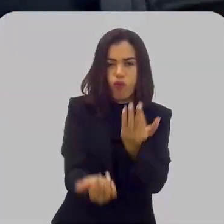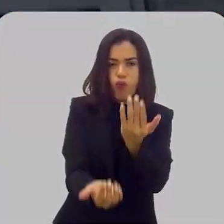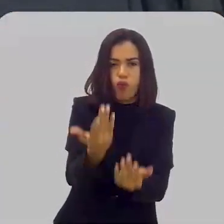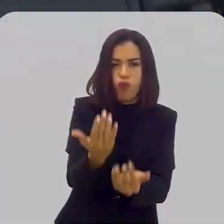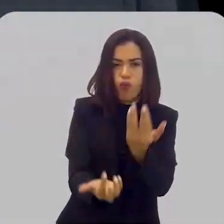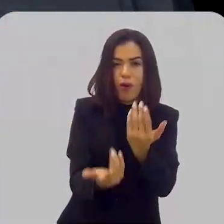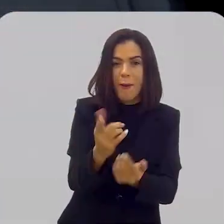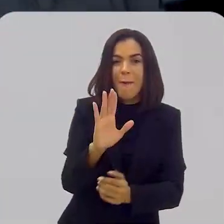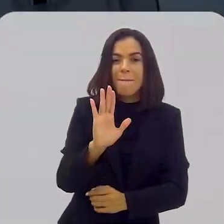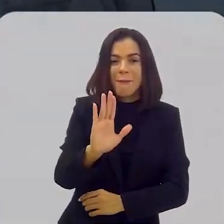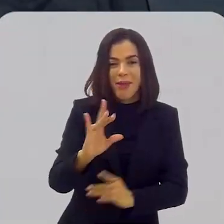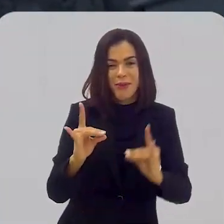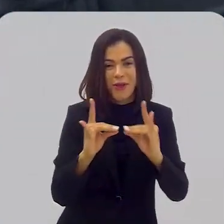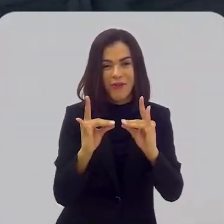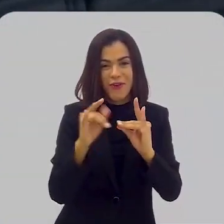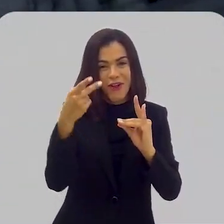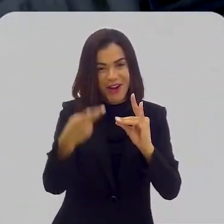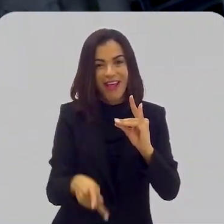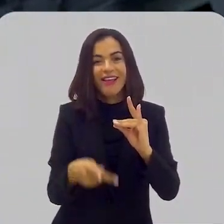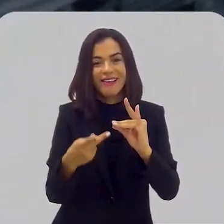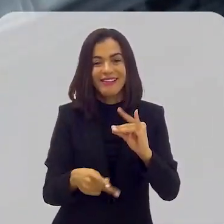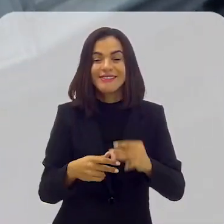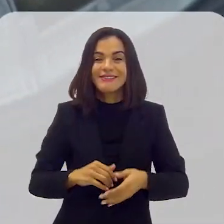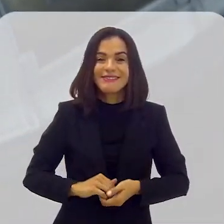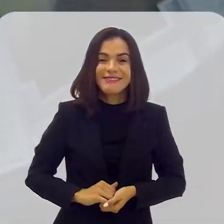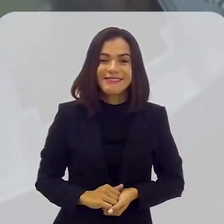cremada. Mas eu quero um pouquinho de ciência aqui.